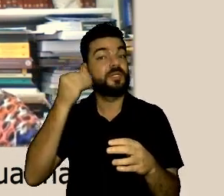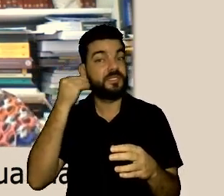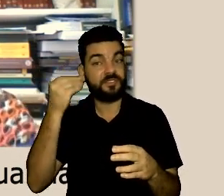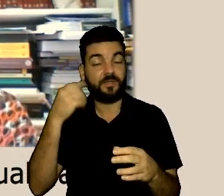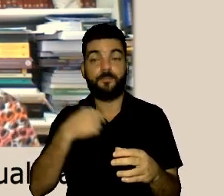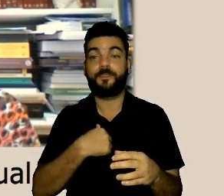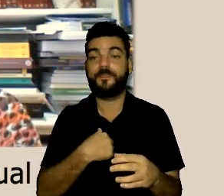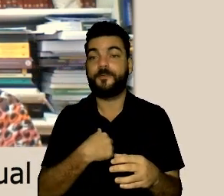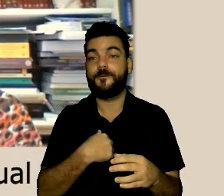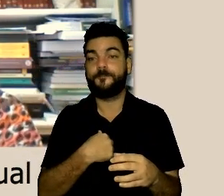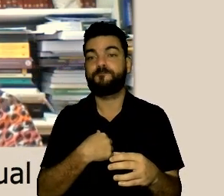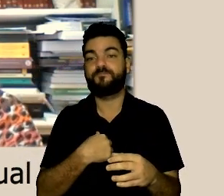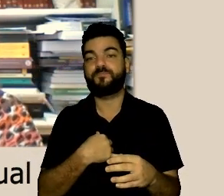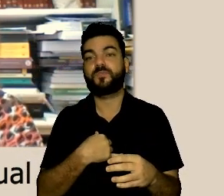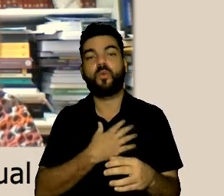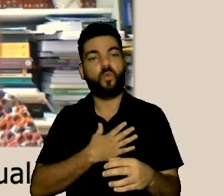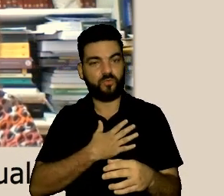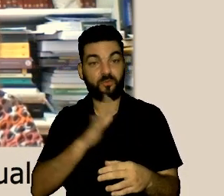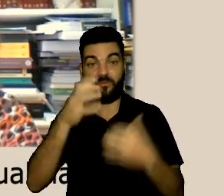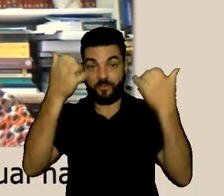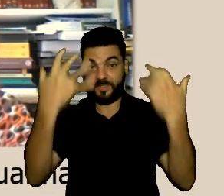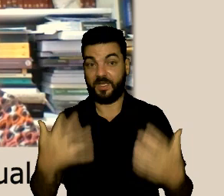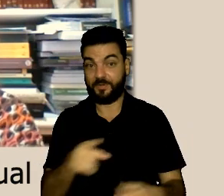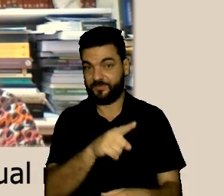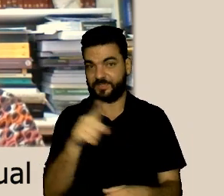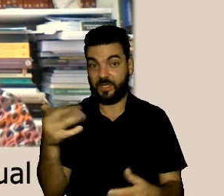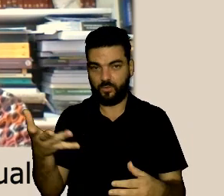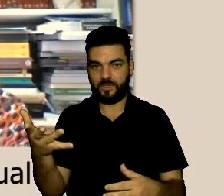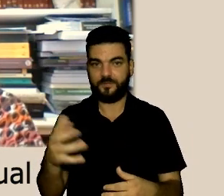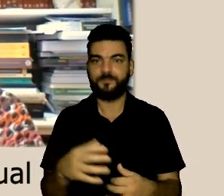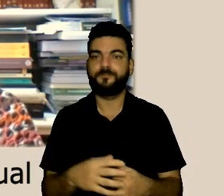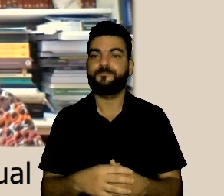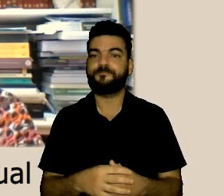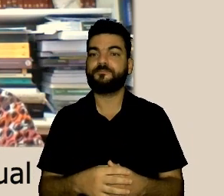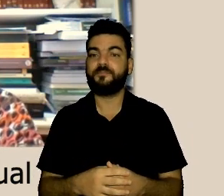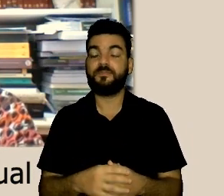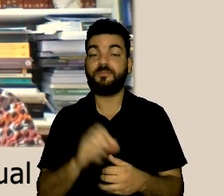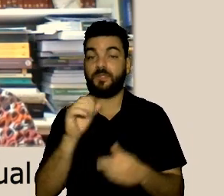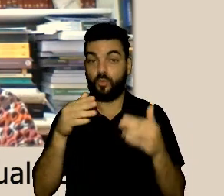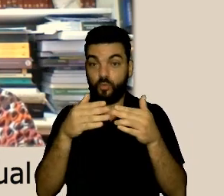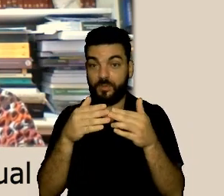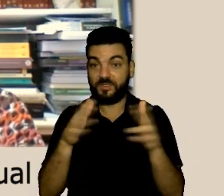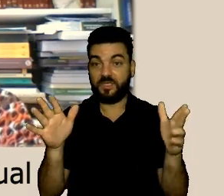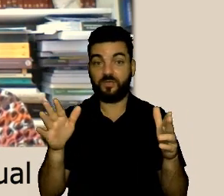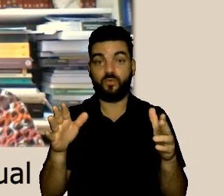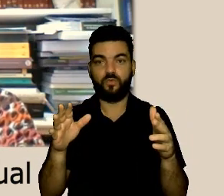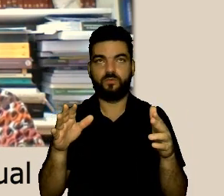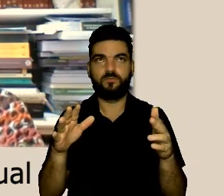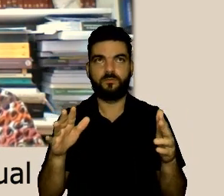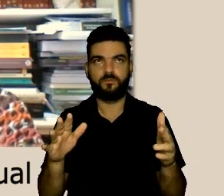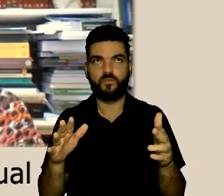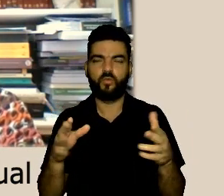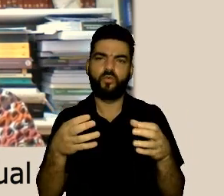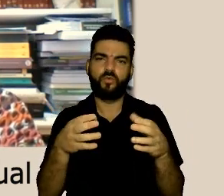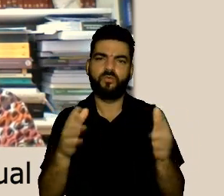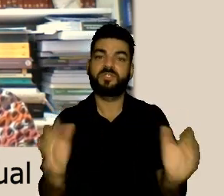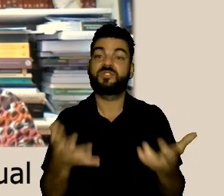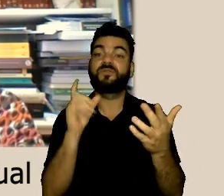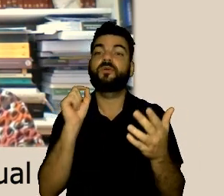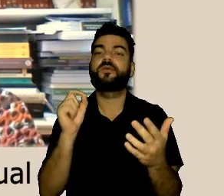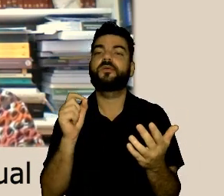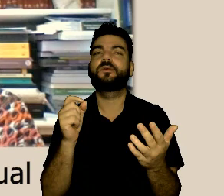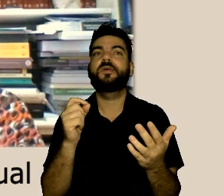de prevenção e combate ao assédio é uma experiência que eu merece ser contada aqui que eu só contei da ouvidoria geral